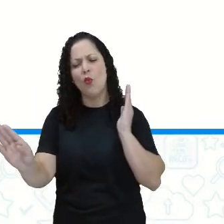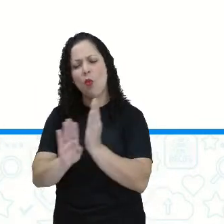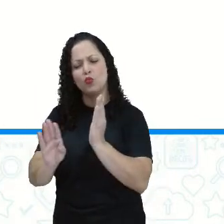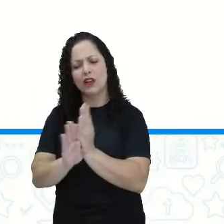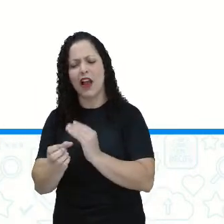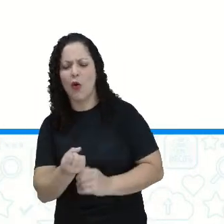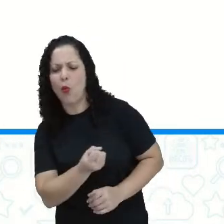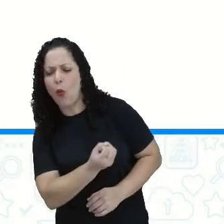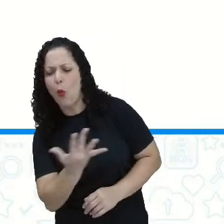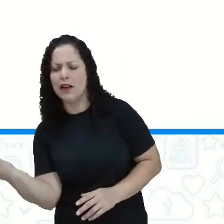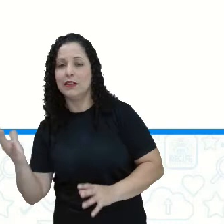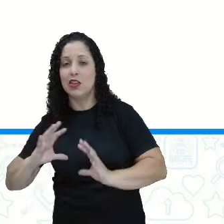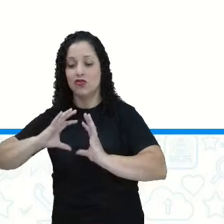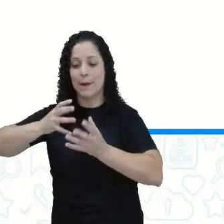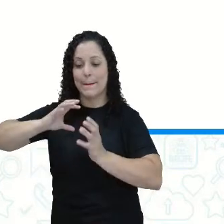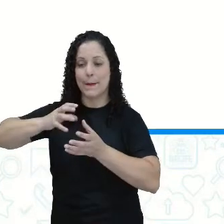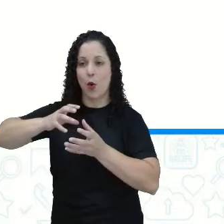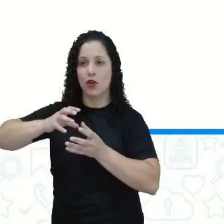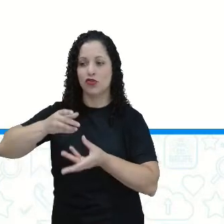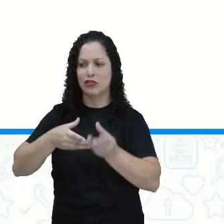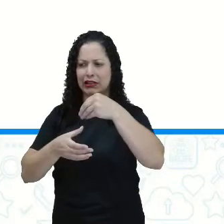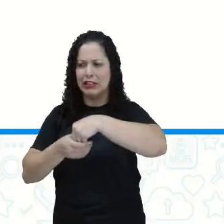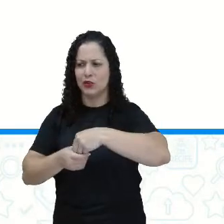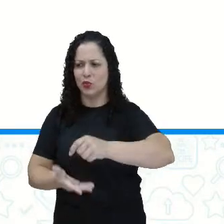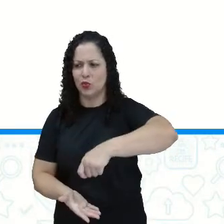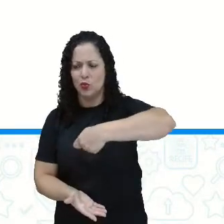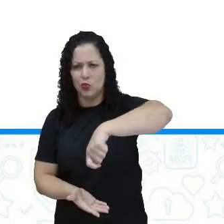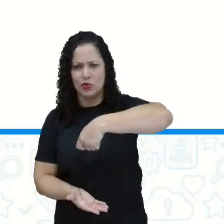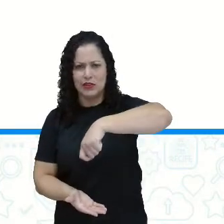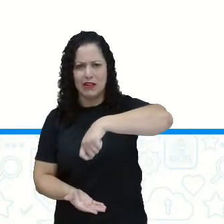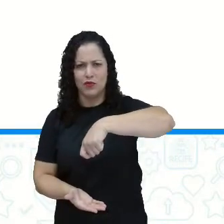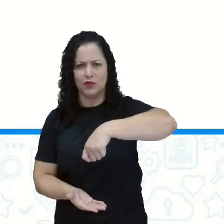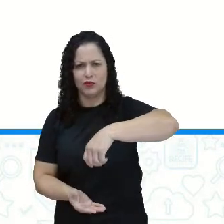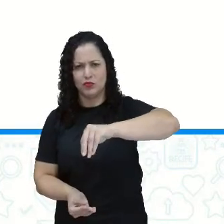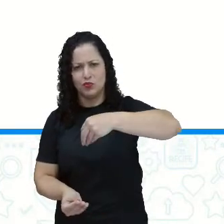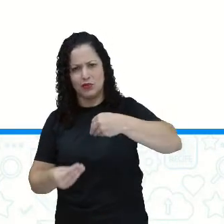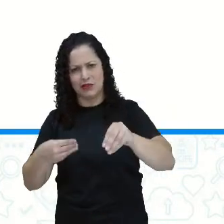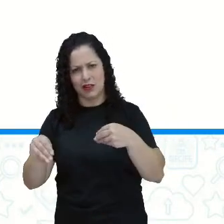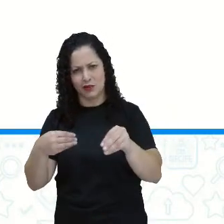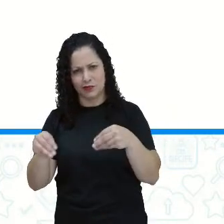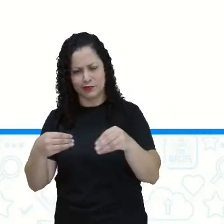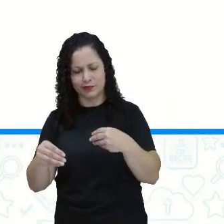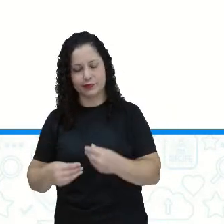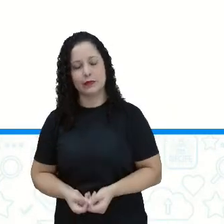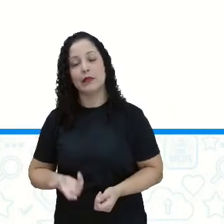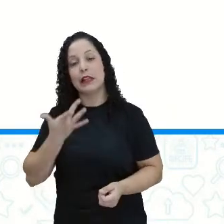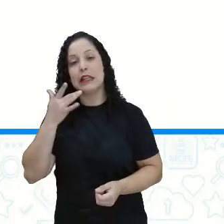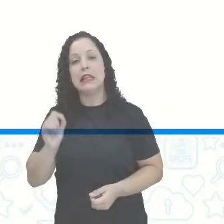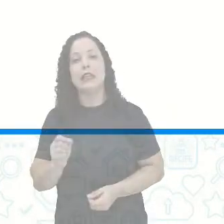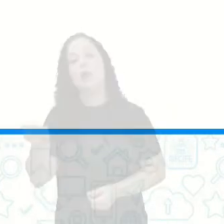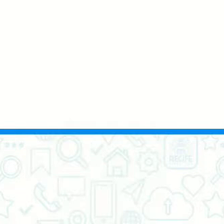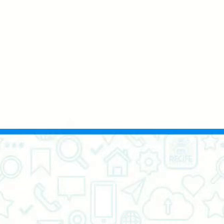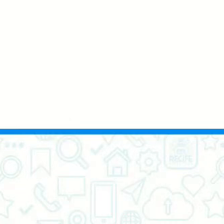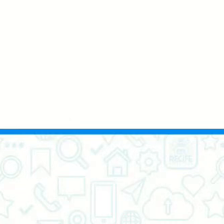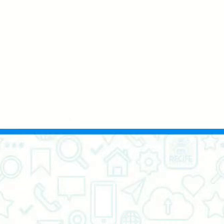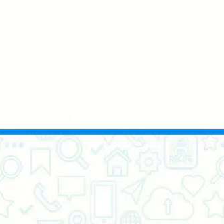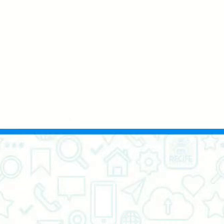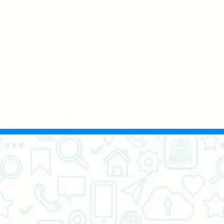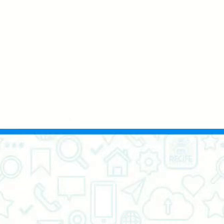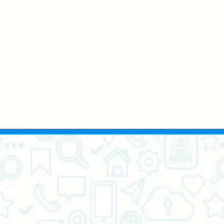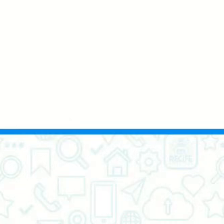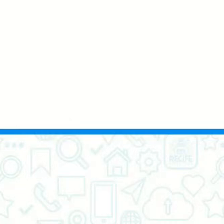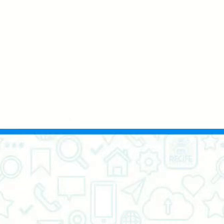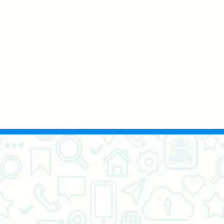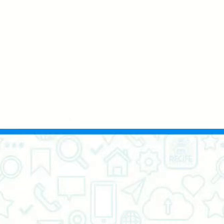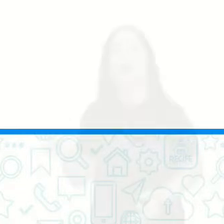em cada saco. E quem acertar, quem acertasse no caso, né? Iria ganhar o próximo